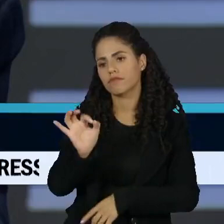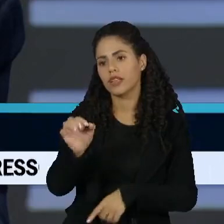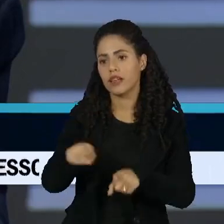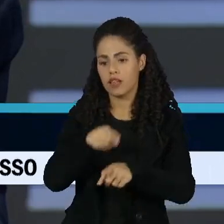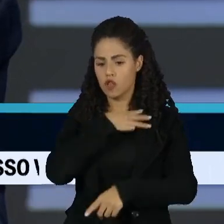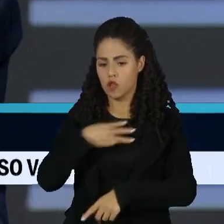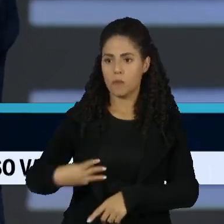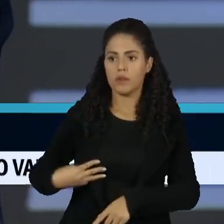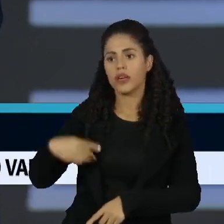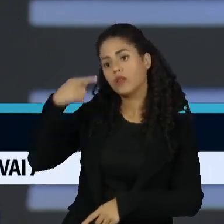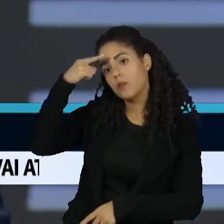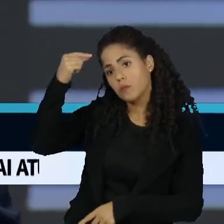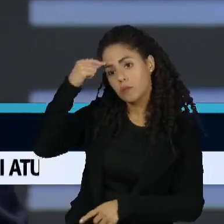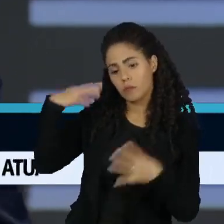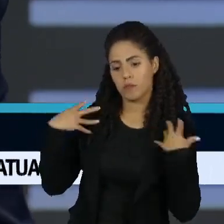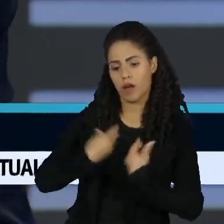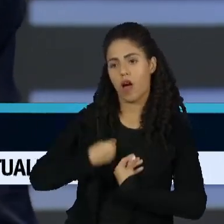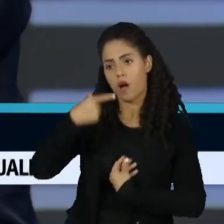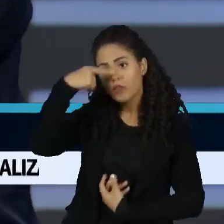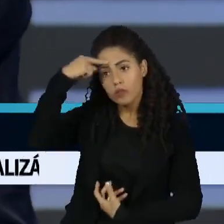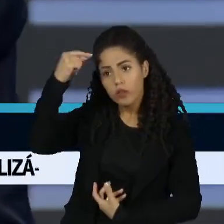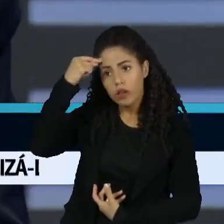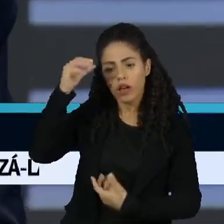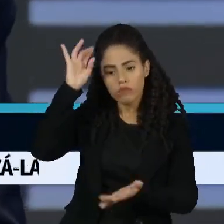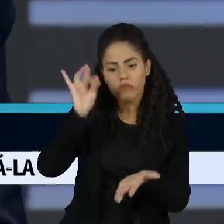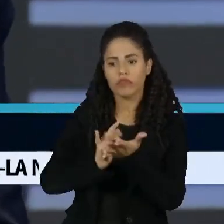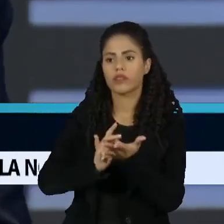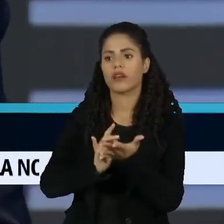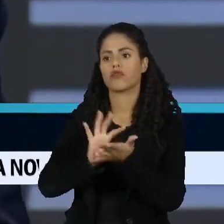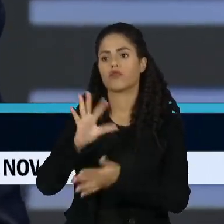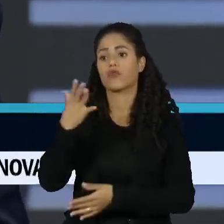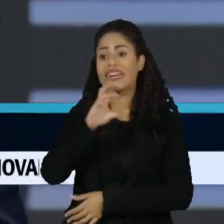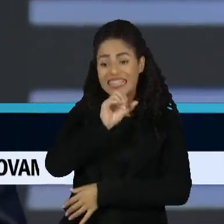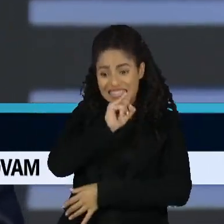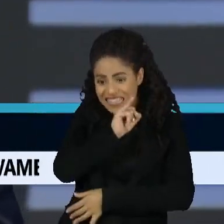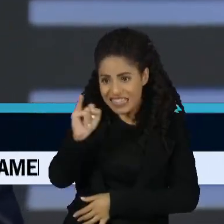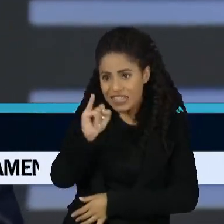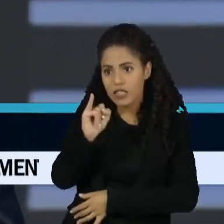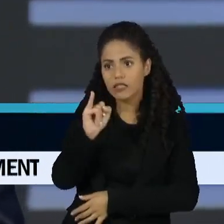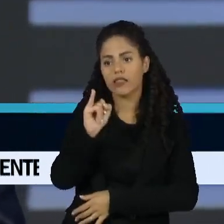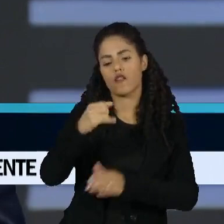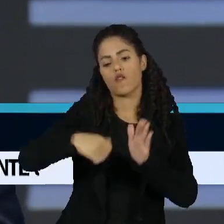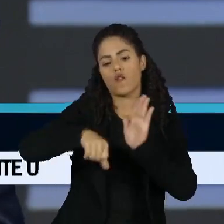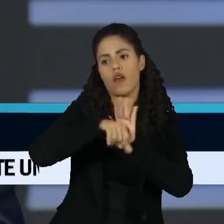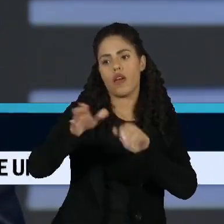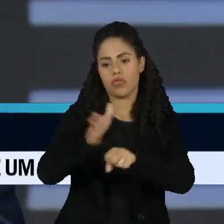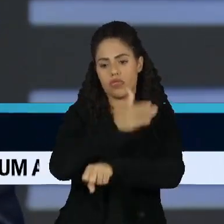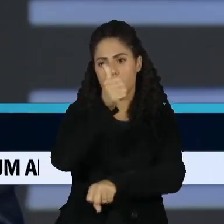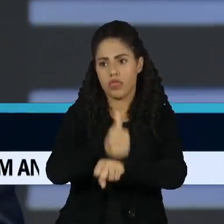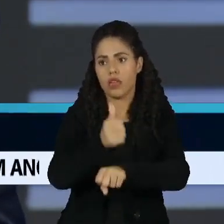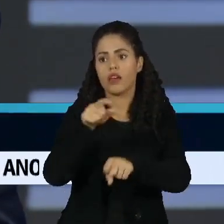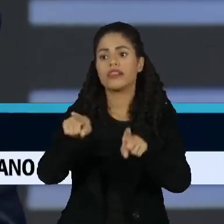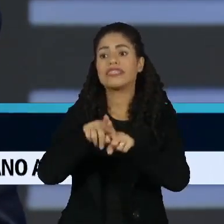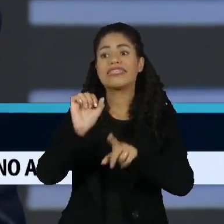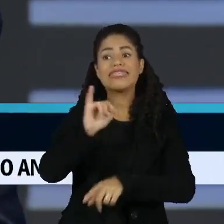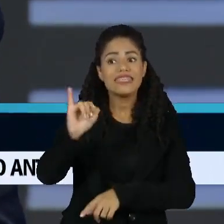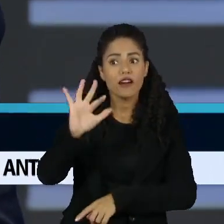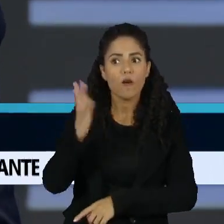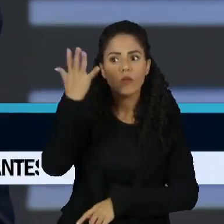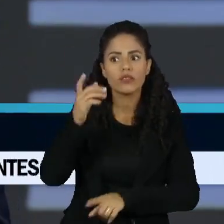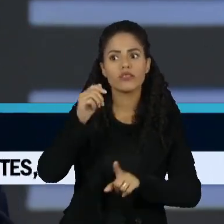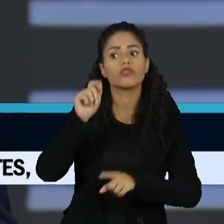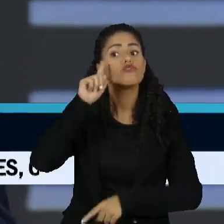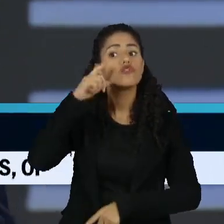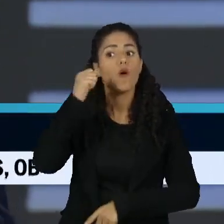ministro Barroso, absolutamente correta e verdadeira. Se o golpe fracassado tivesse obtido êxito naquele 8 de